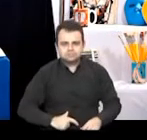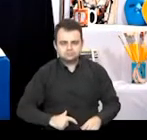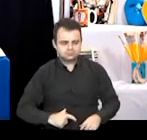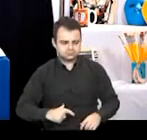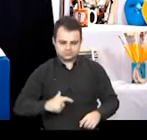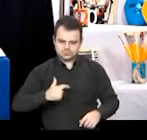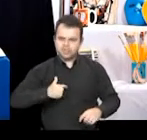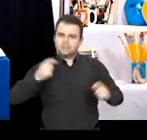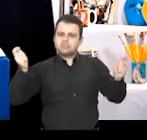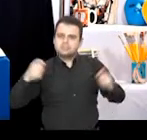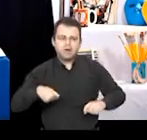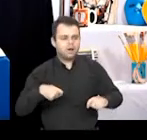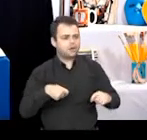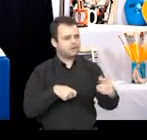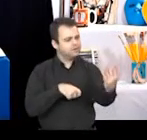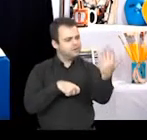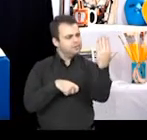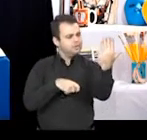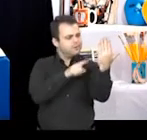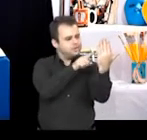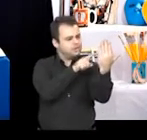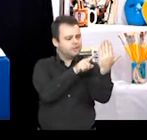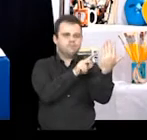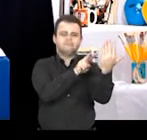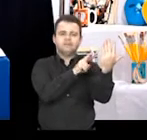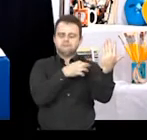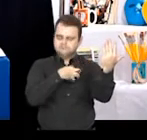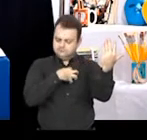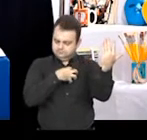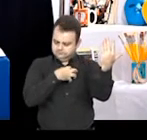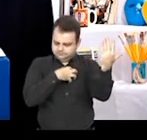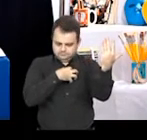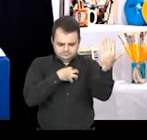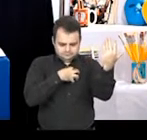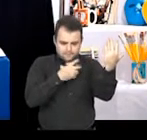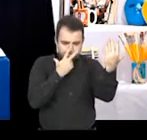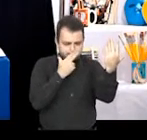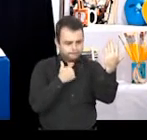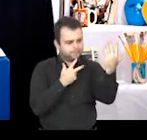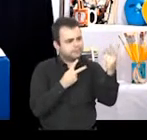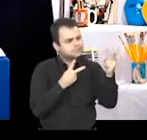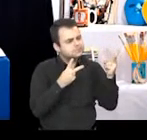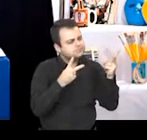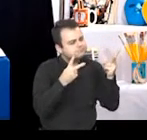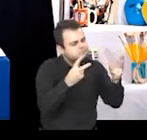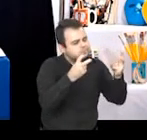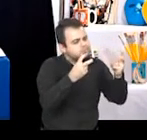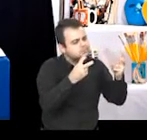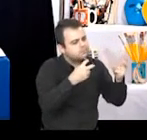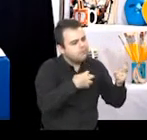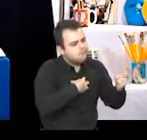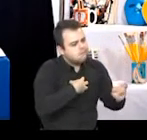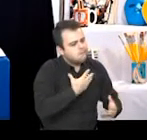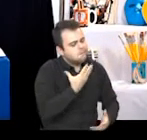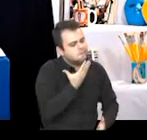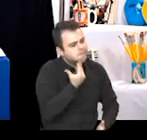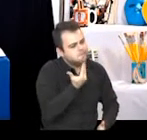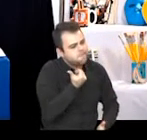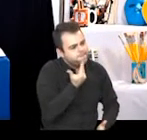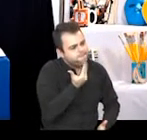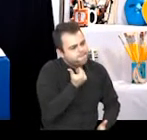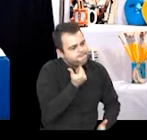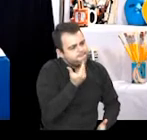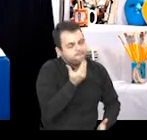sentir, de aguçar os nossos sentidos, de você ser afetado por uma